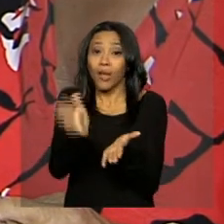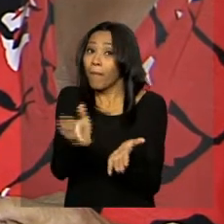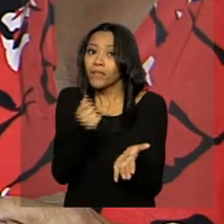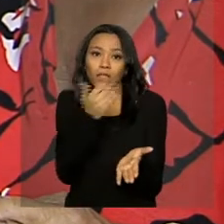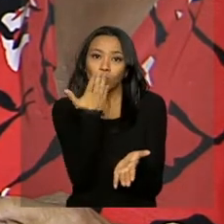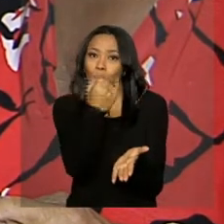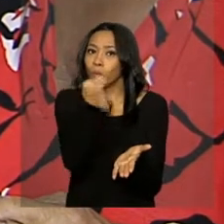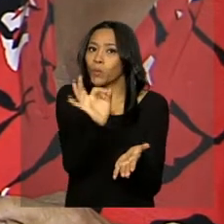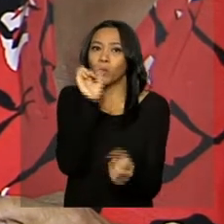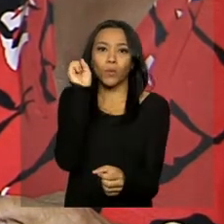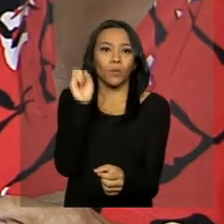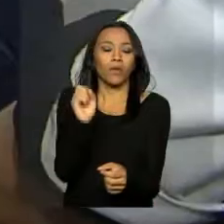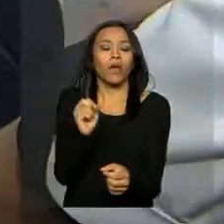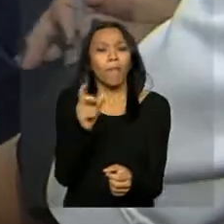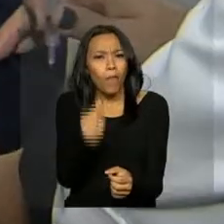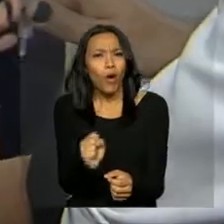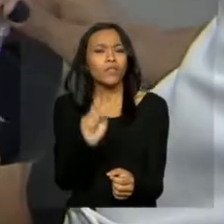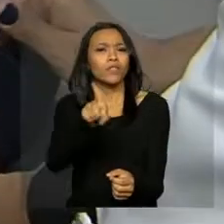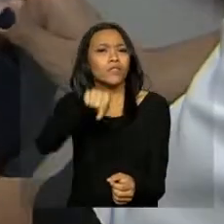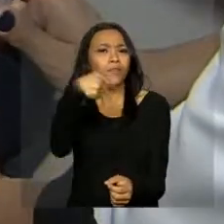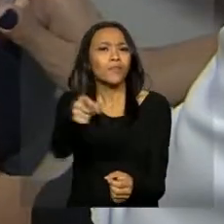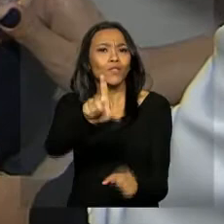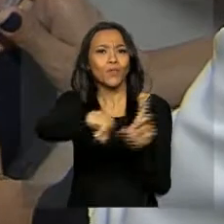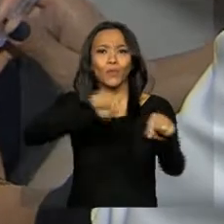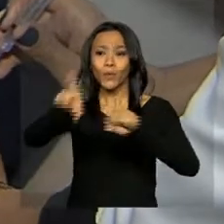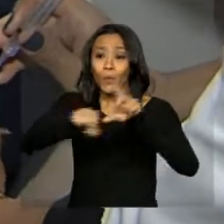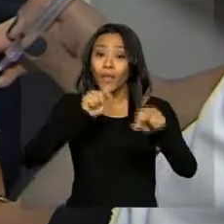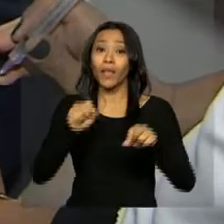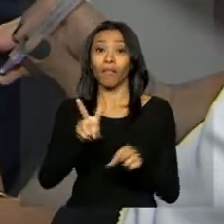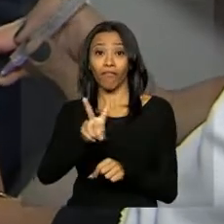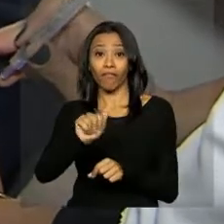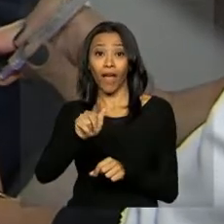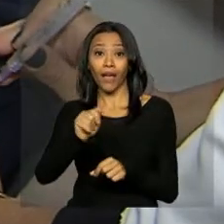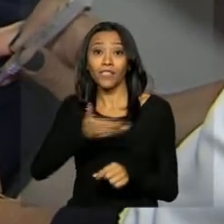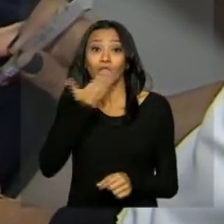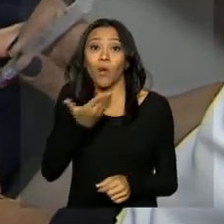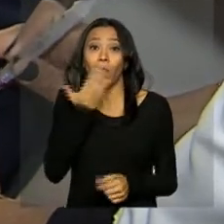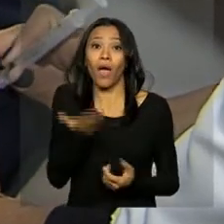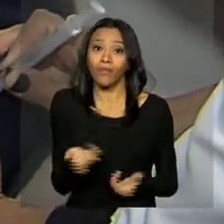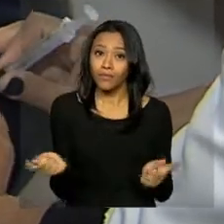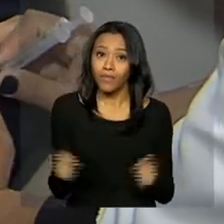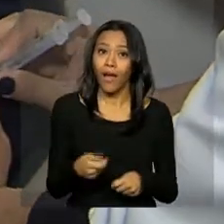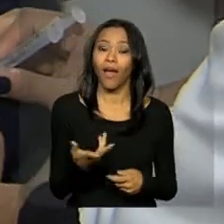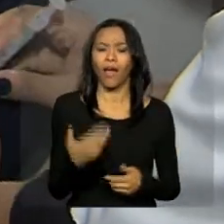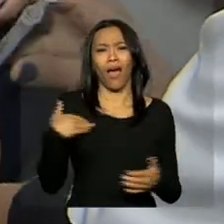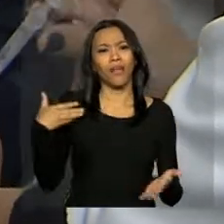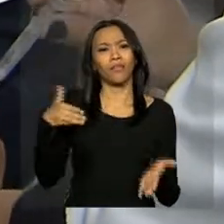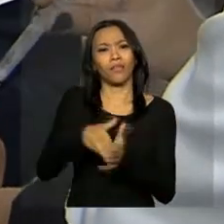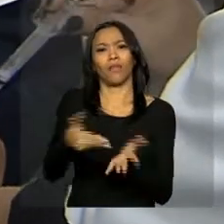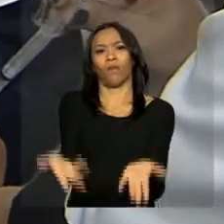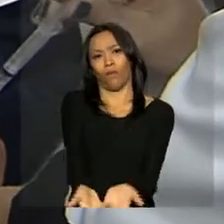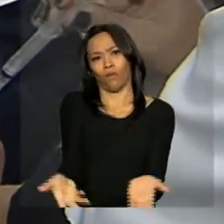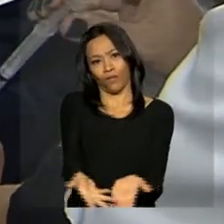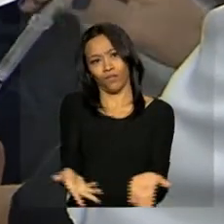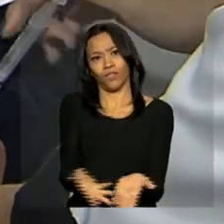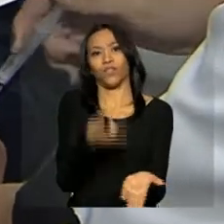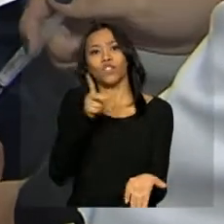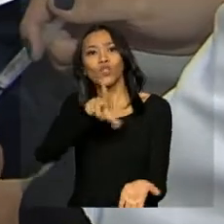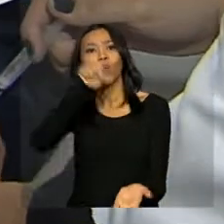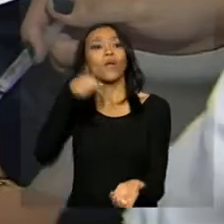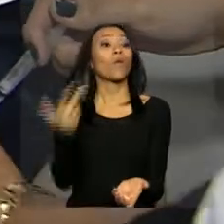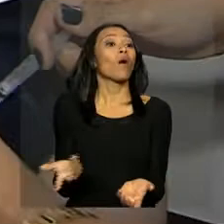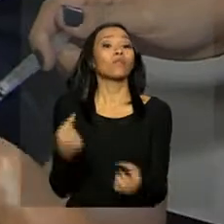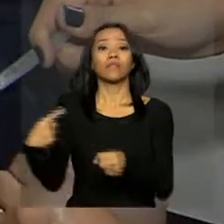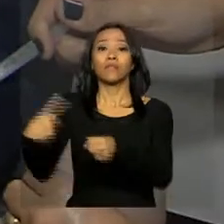reposição podem escolher municípios para preencher as vagas remanescentes. Os candidatos têm até hoje para indicar as cidades